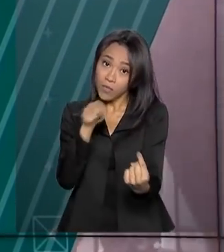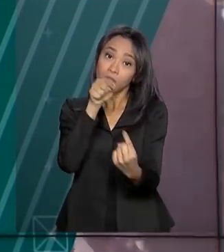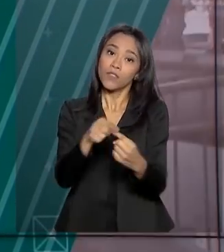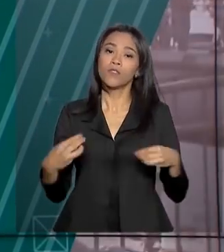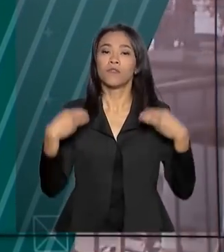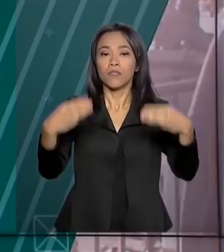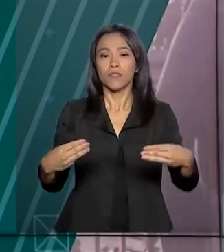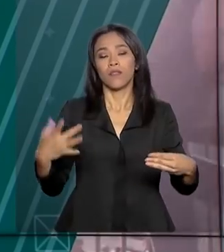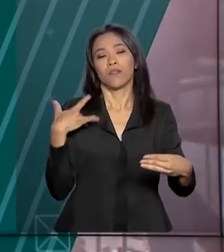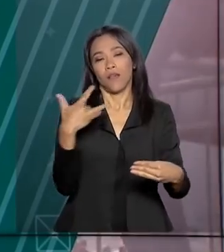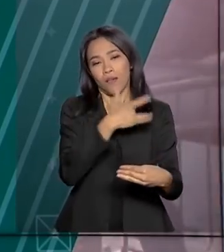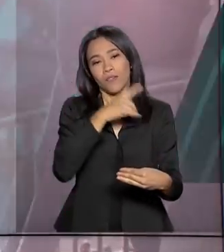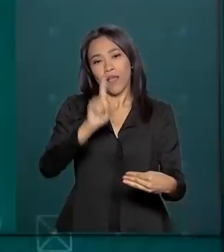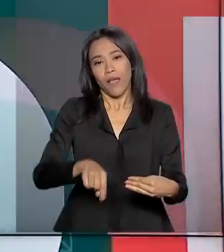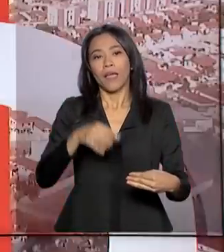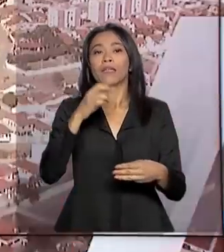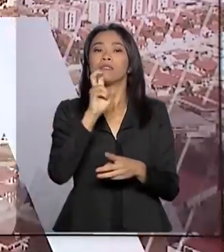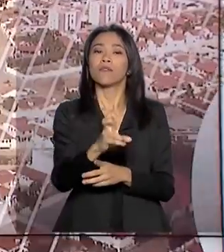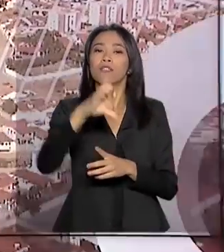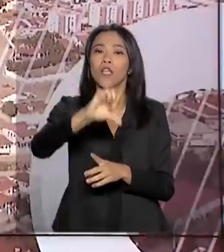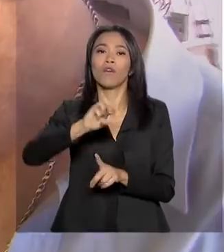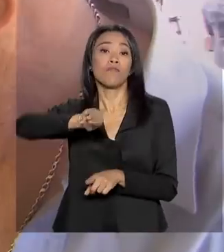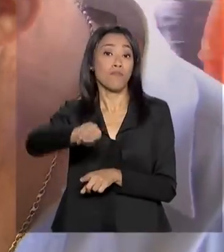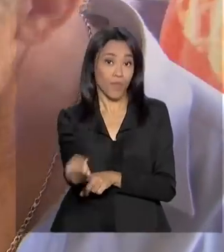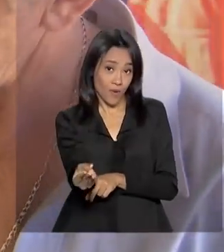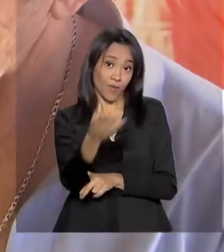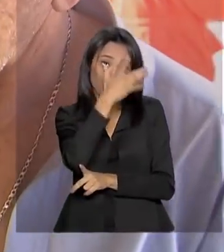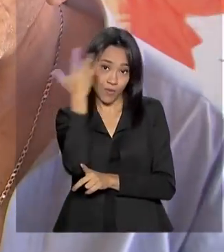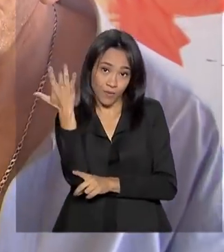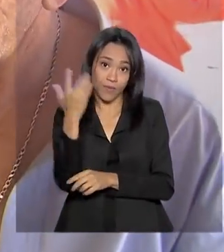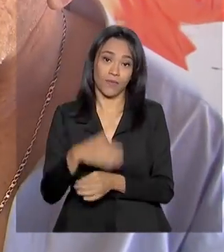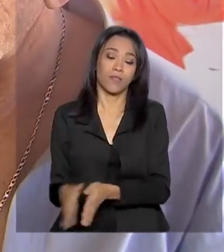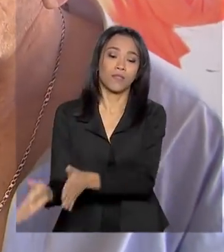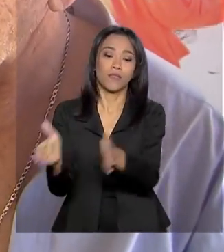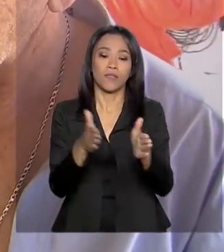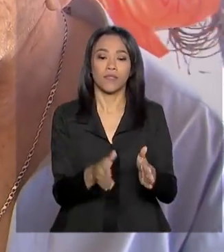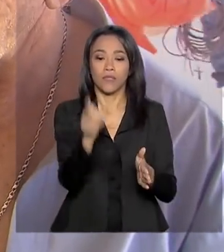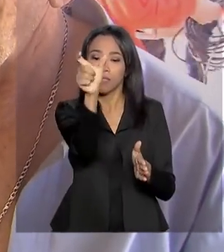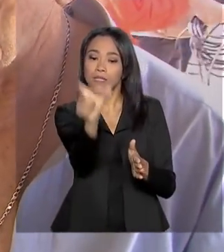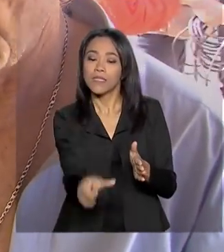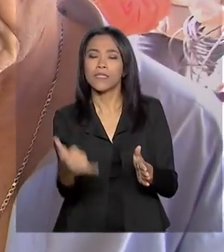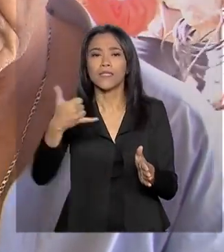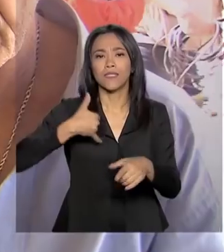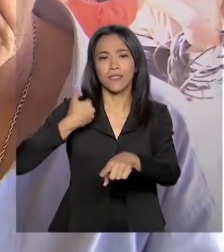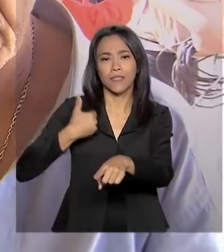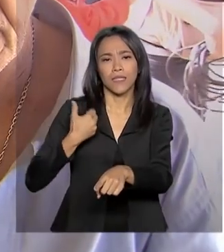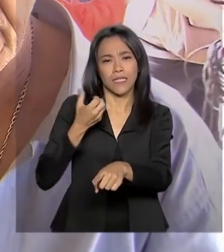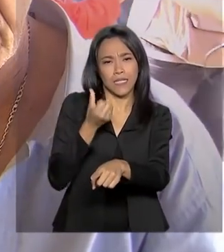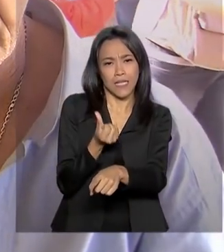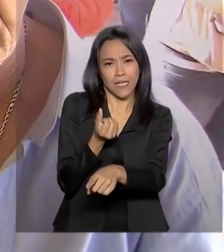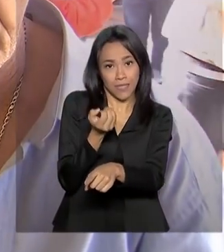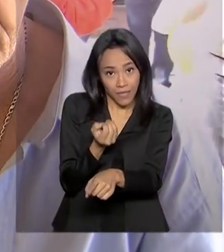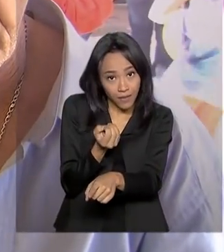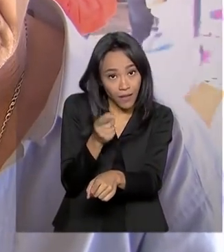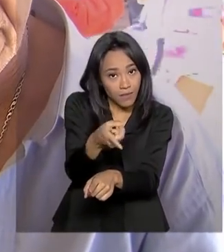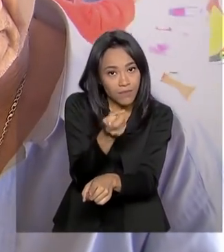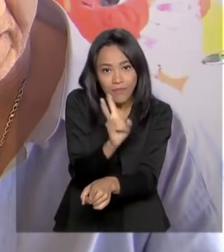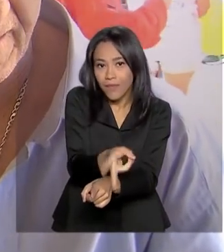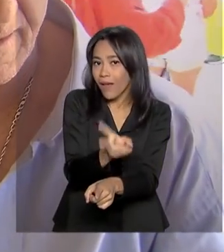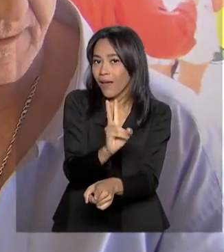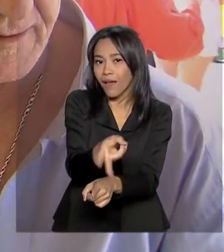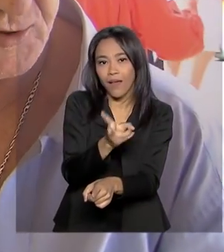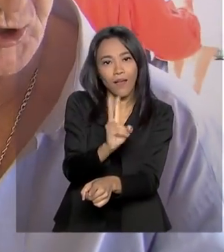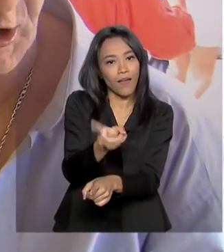59 milhões e meio de pessoas. Desde que completou 60 anos, seu Luiz participa da